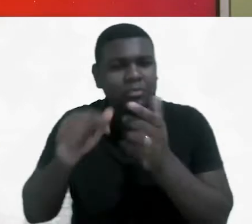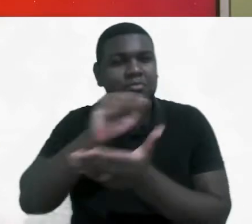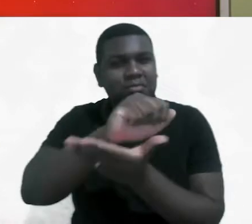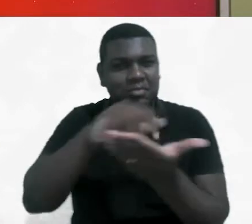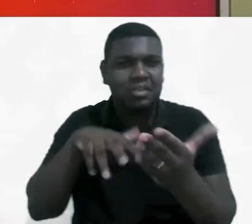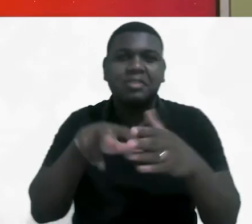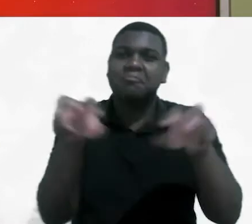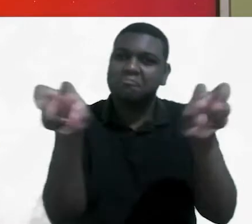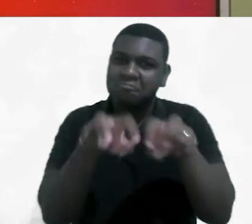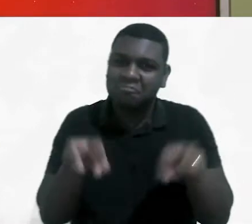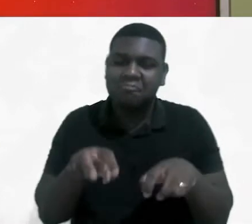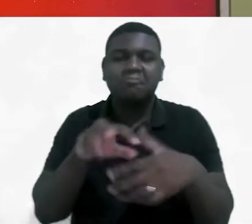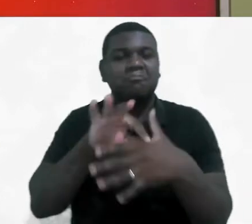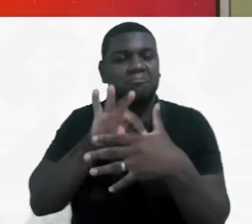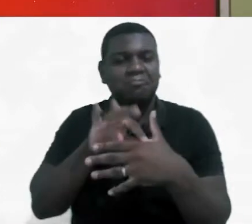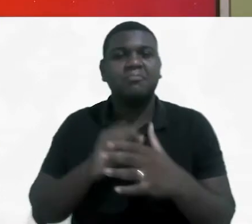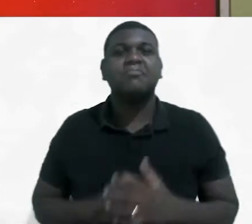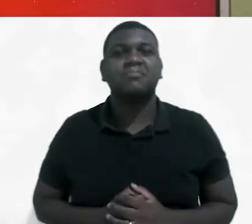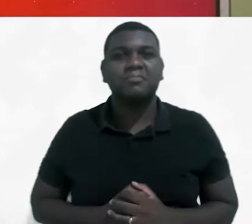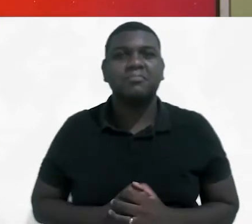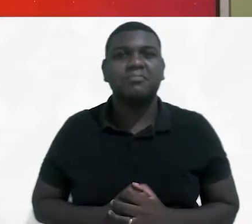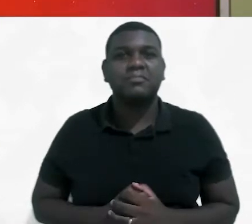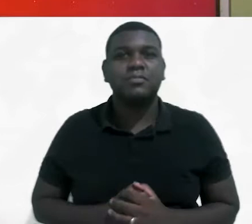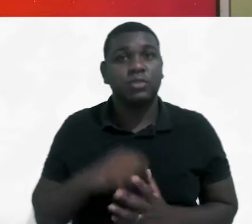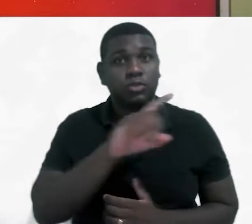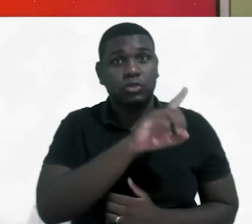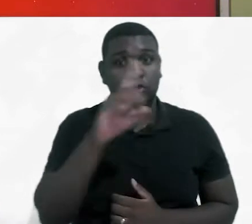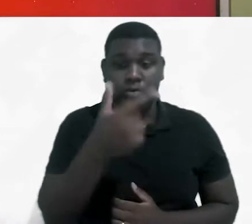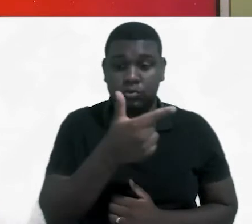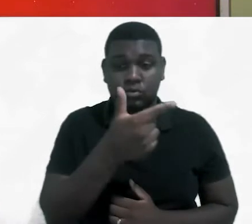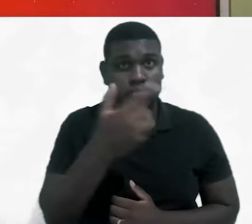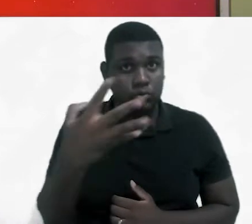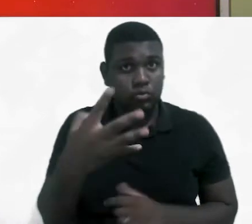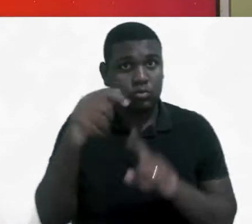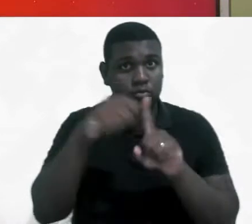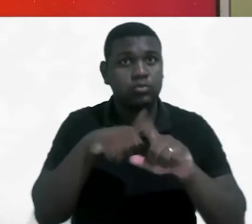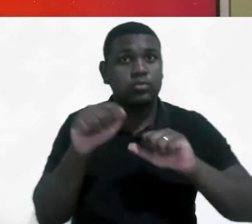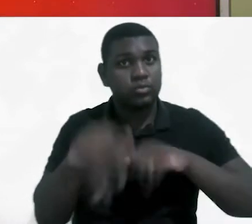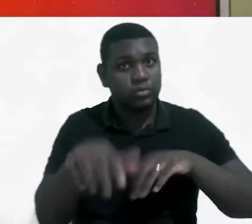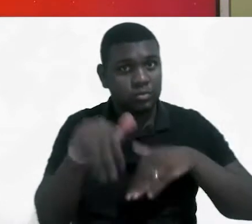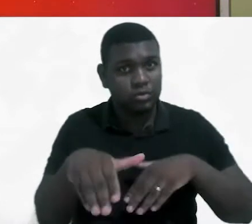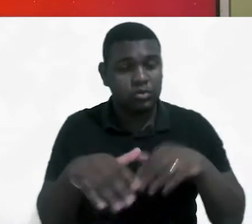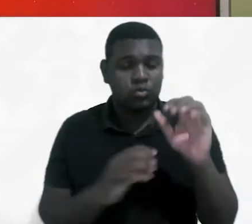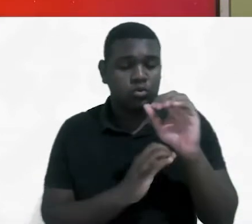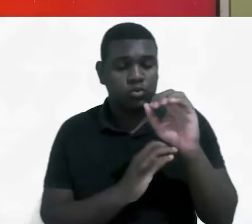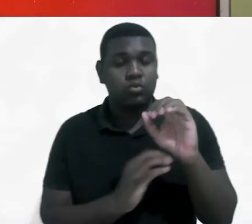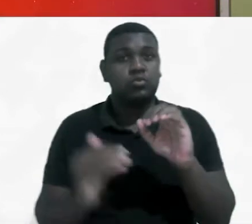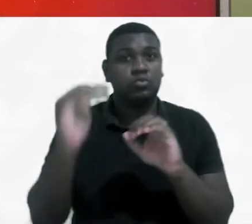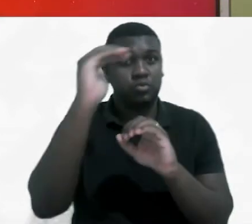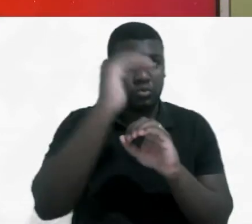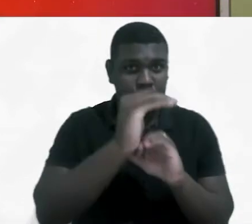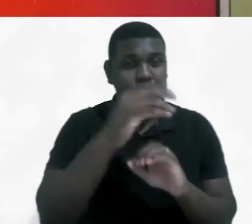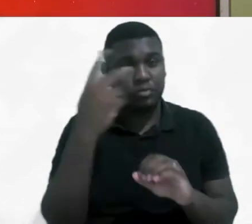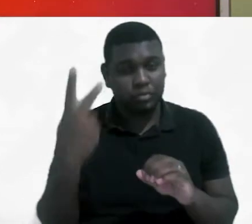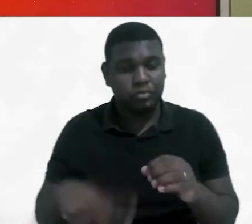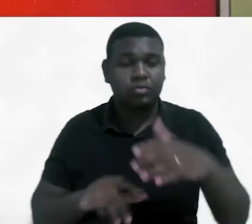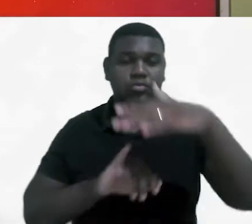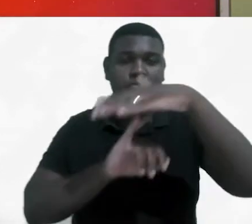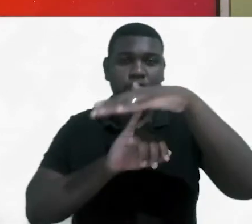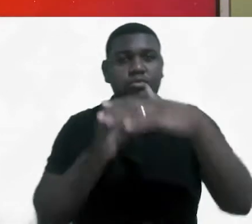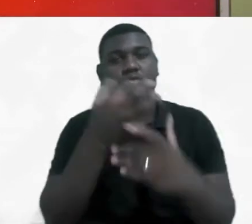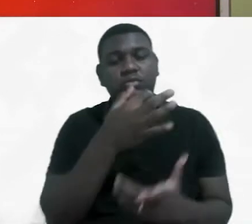gradual das atividades presenciais. No dia 24 de setembro, o Conselho